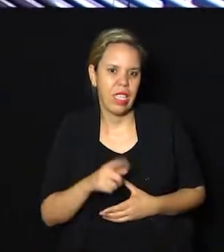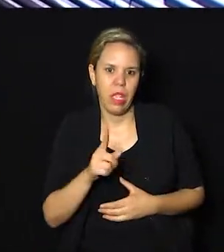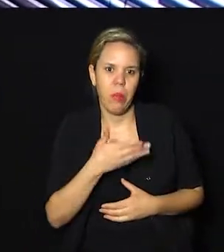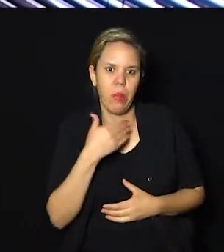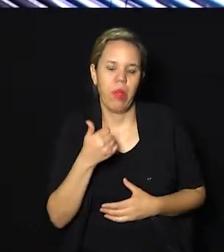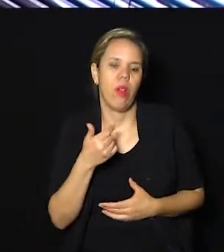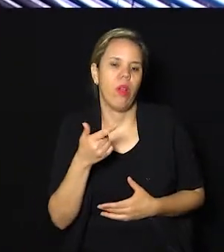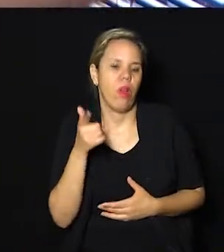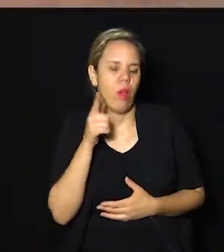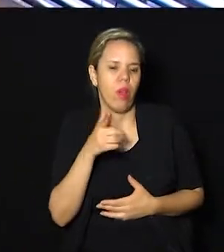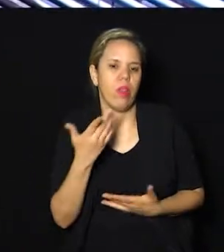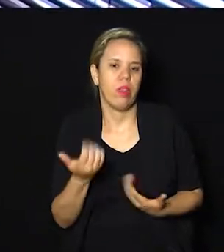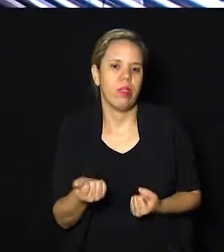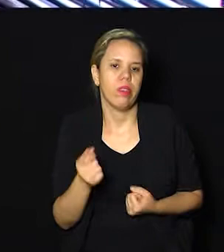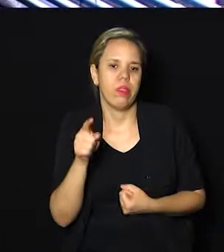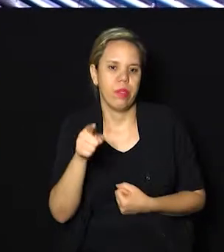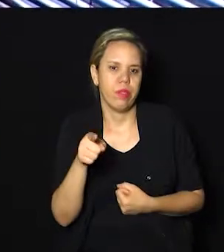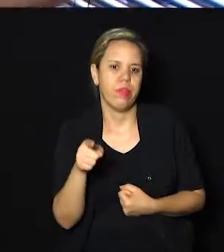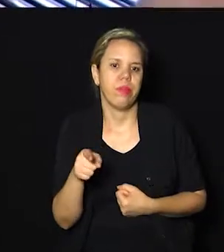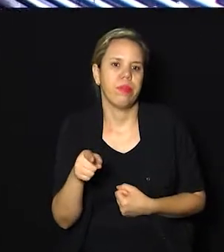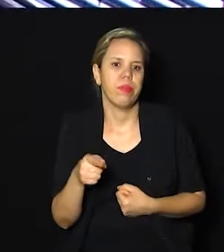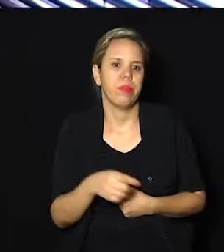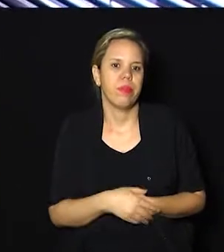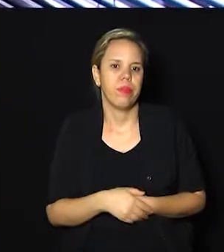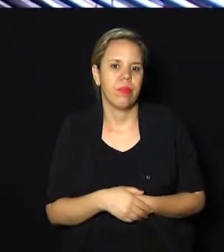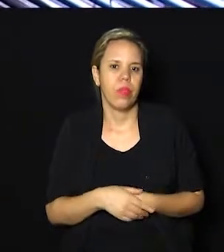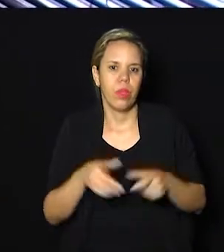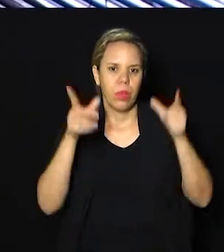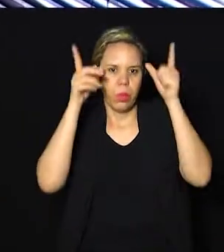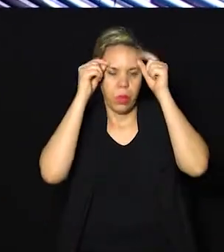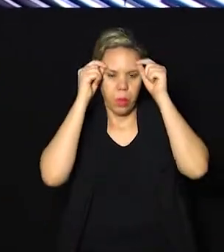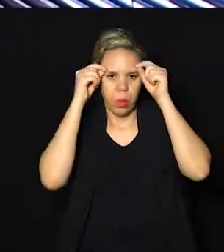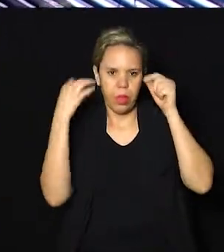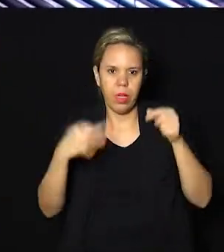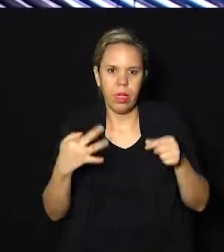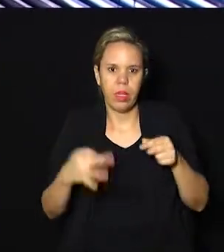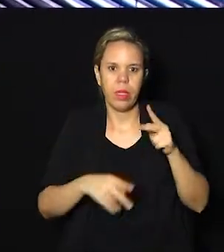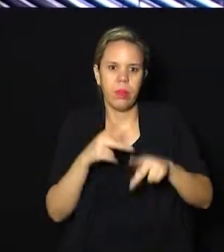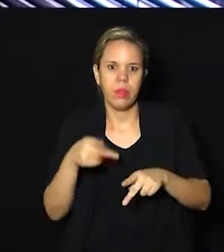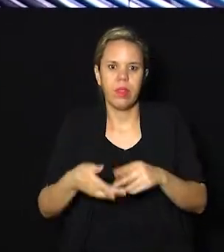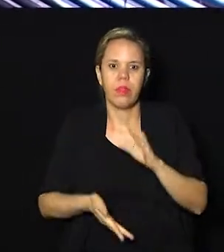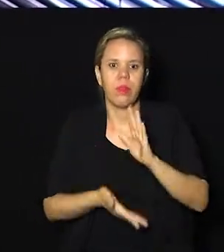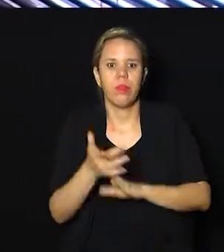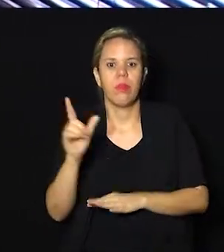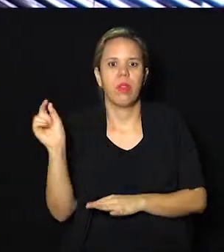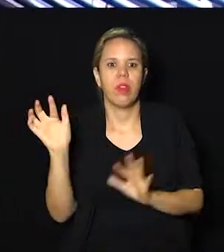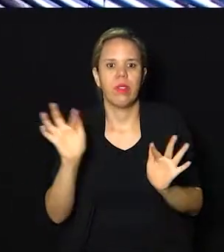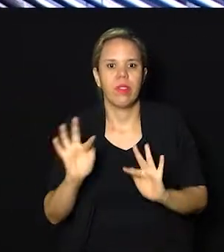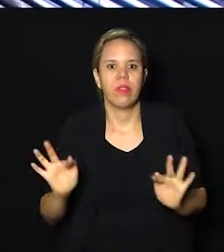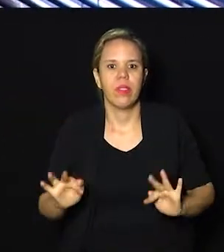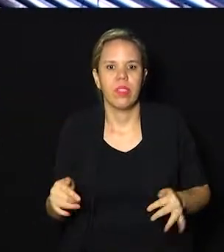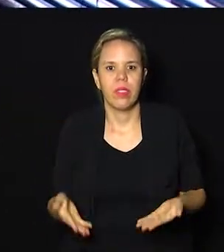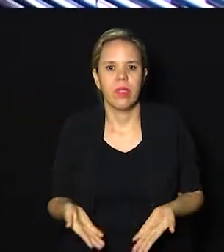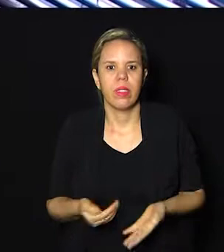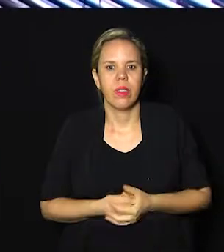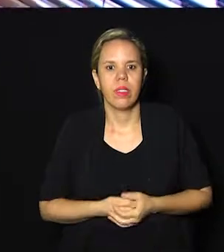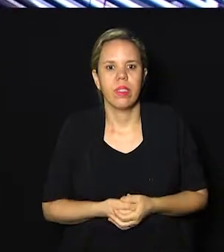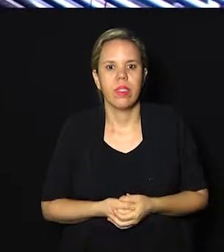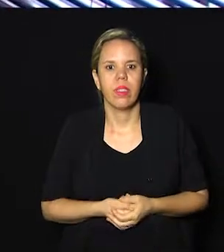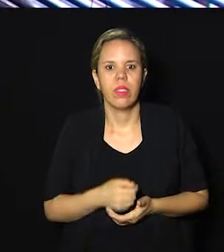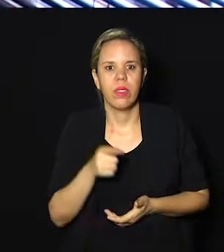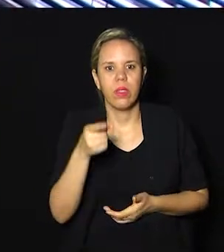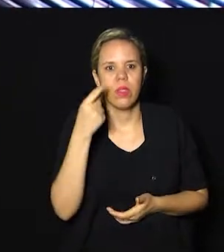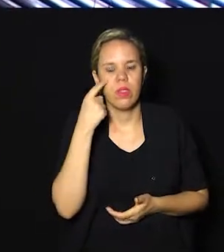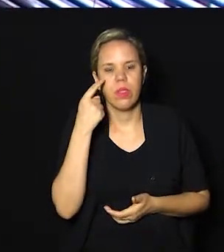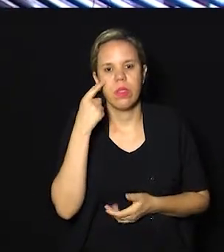é melhor recompensa. Quando você alivia a dor da pessoa, ela sai mais feliz daqui. Enfim, quando